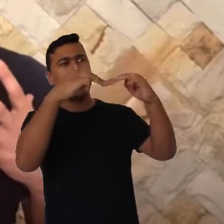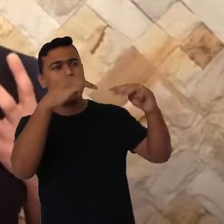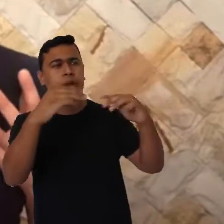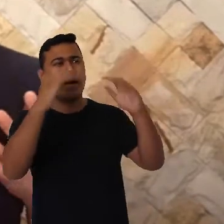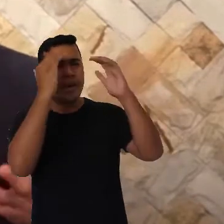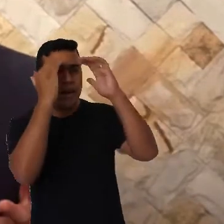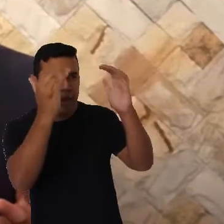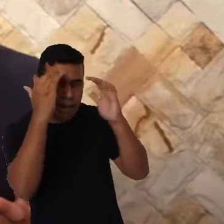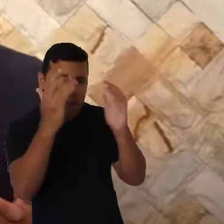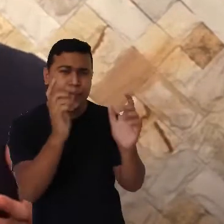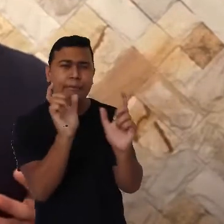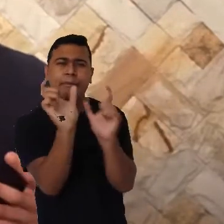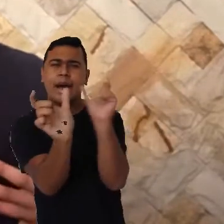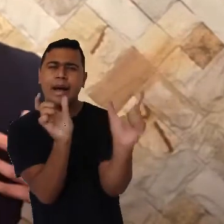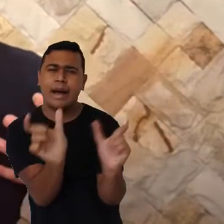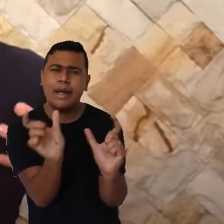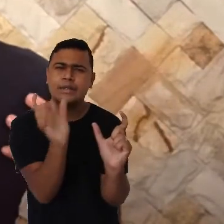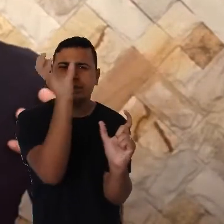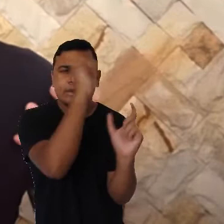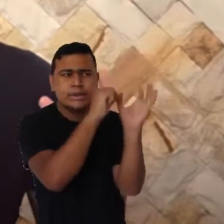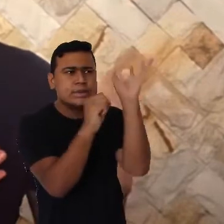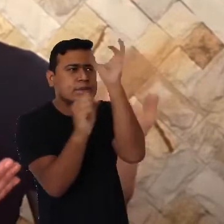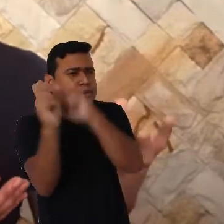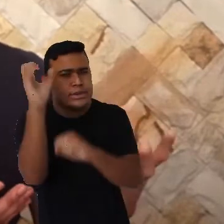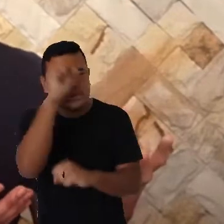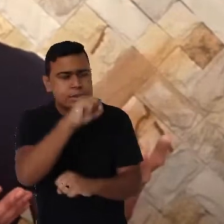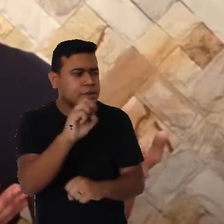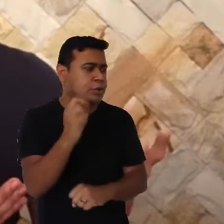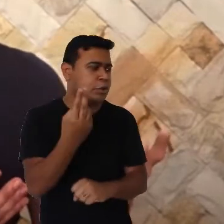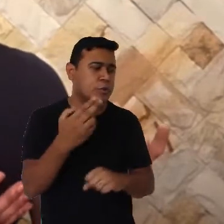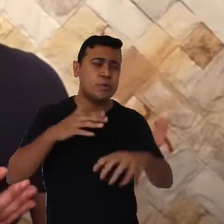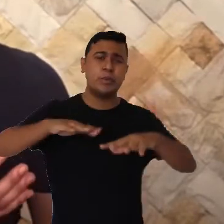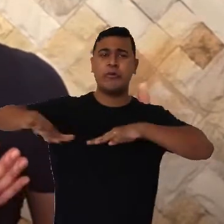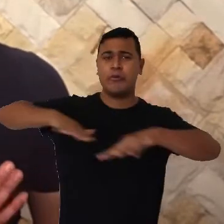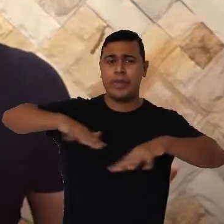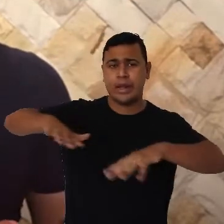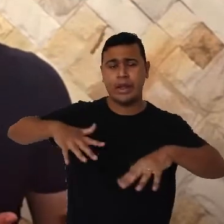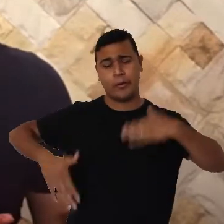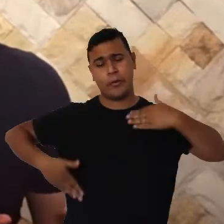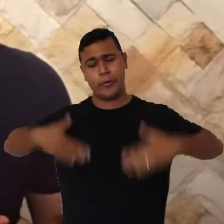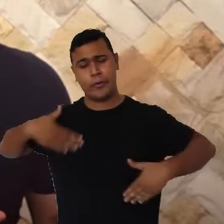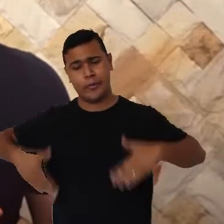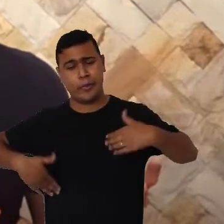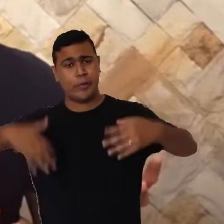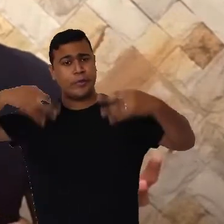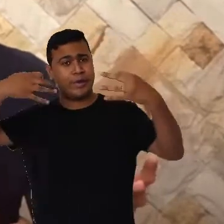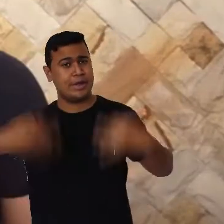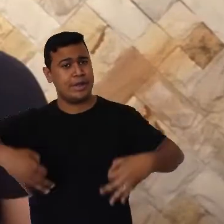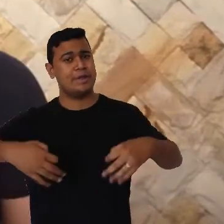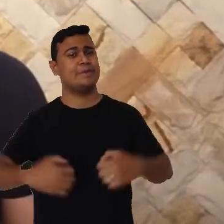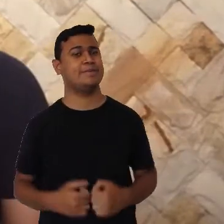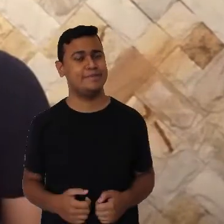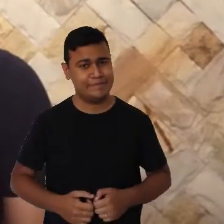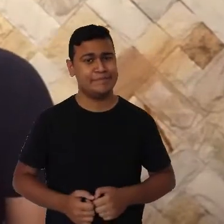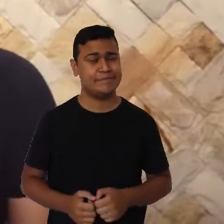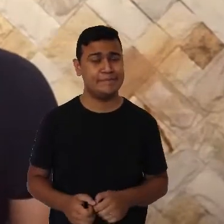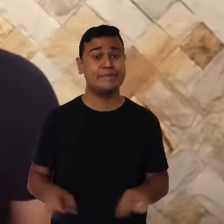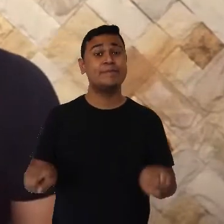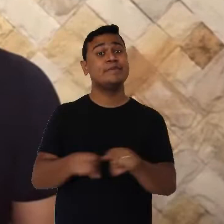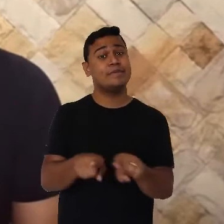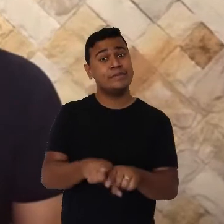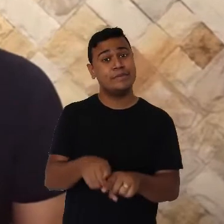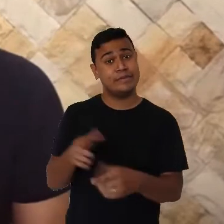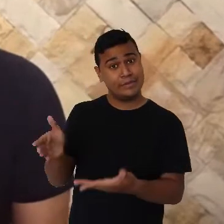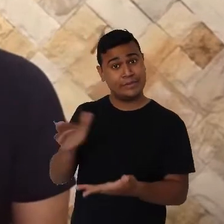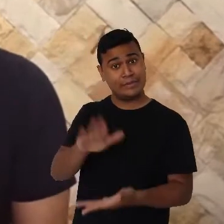as palavras adequadas ou movimentar a parte do corpo certo na hora certa. Além disso, nesta